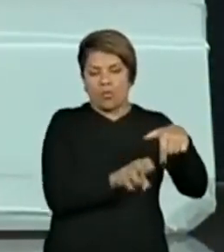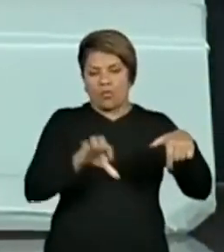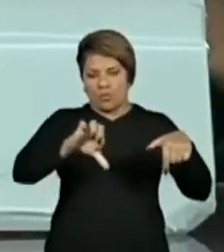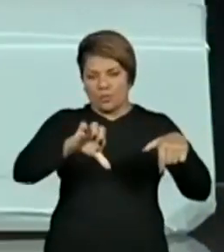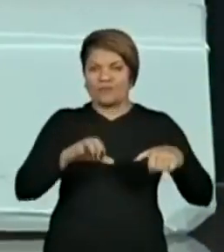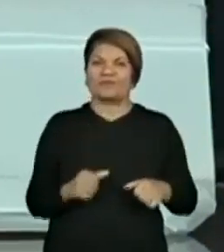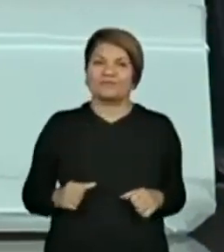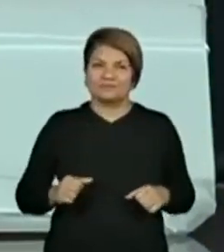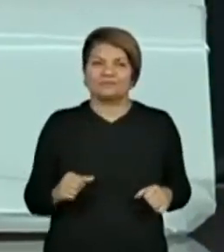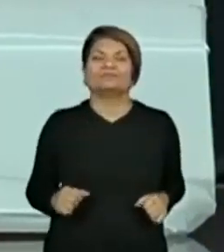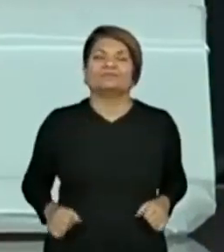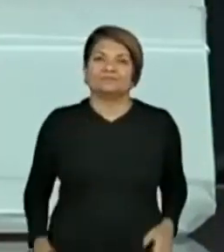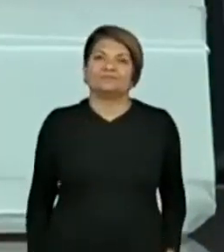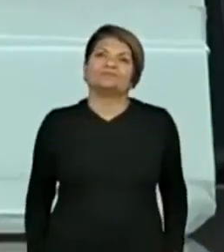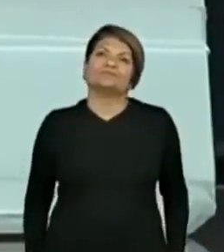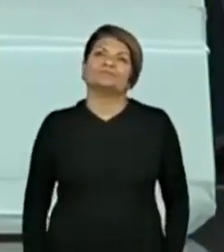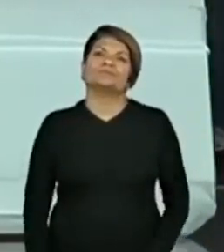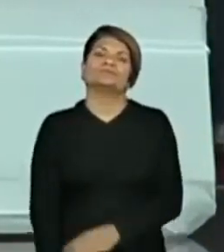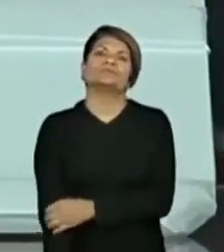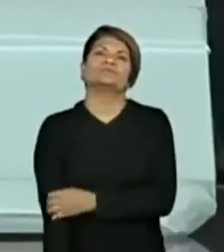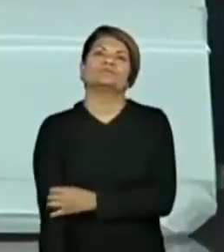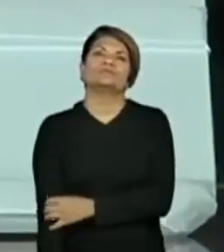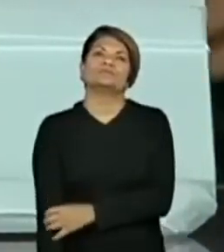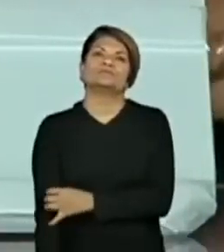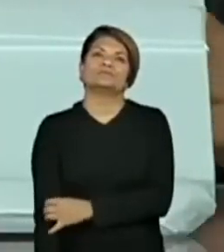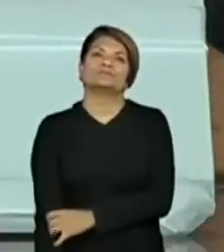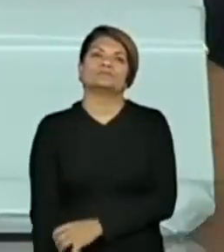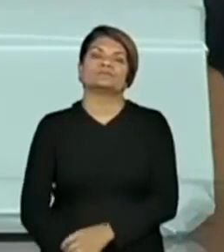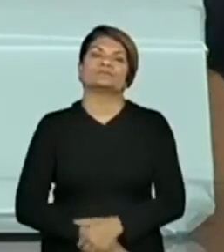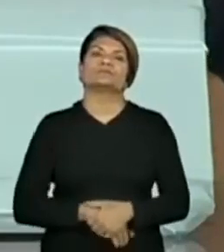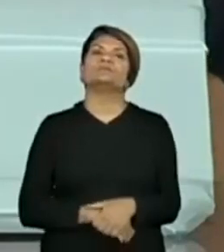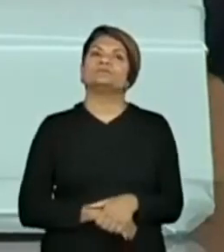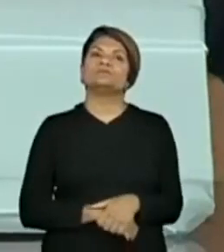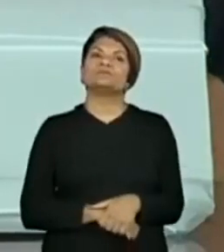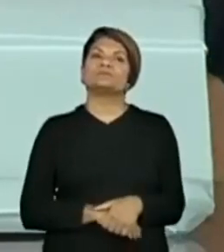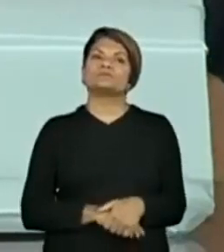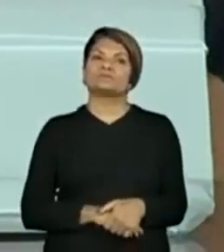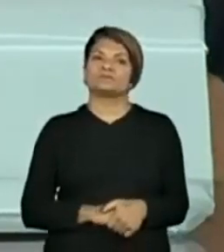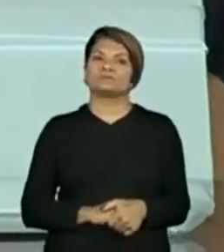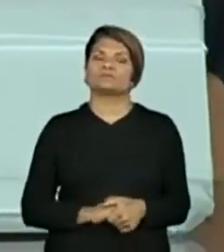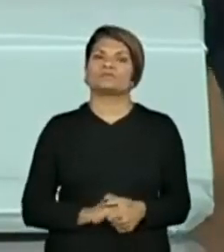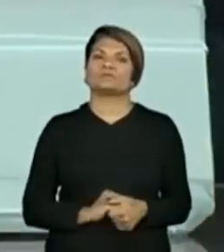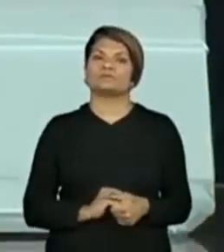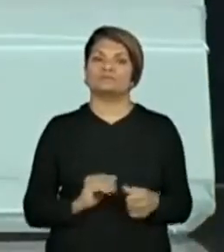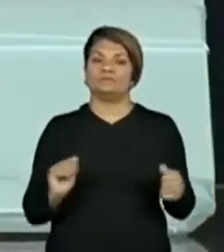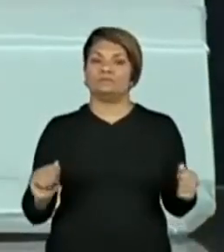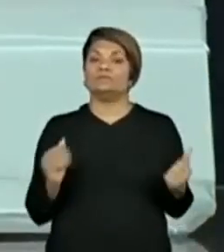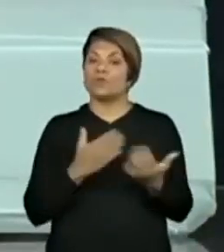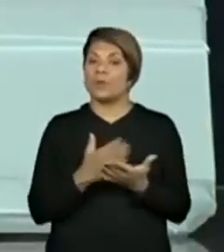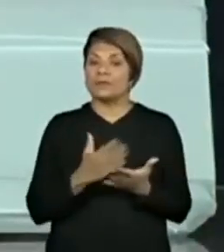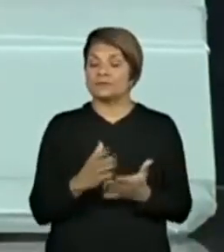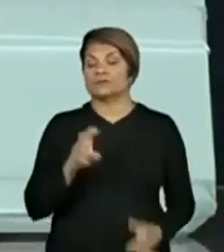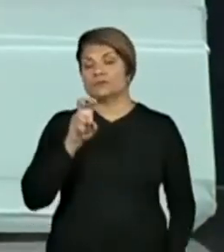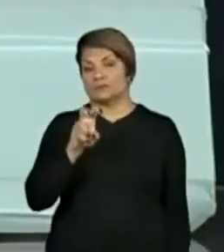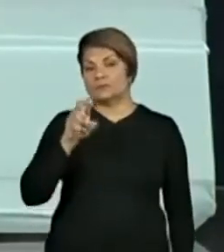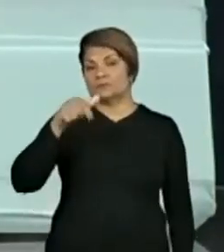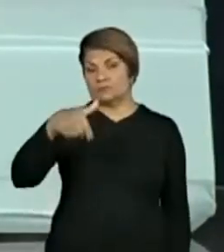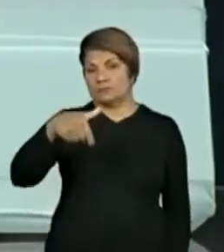5 no começo. Aqui, antes do 7. Que número formou?